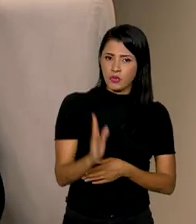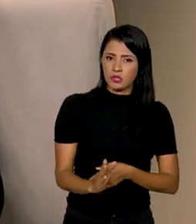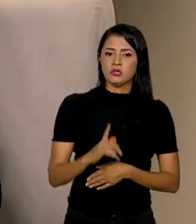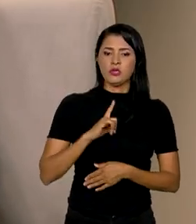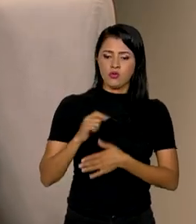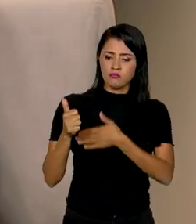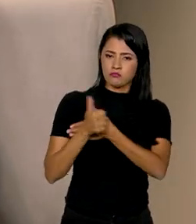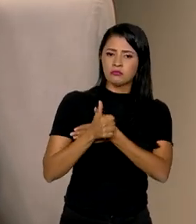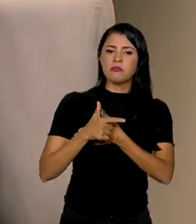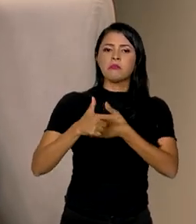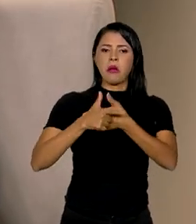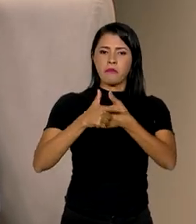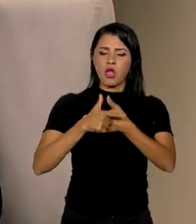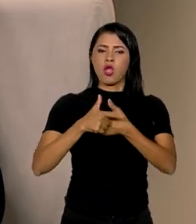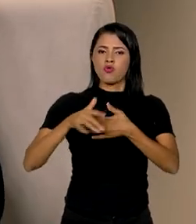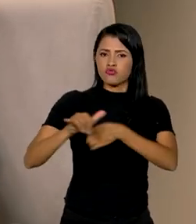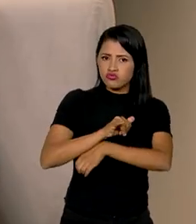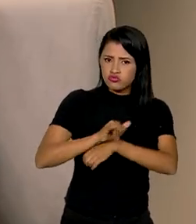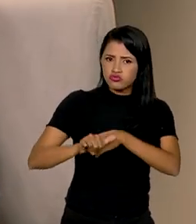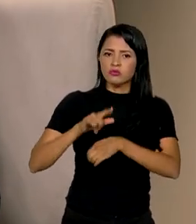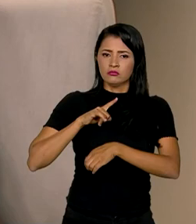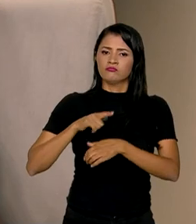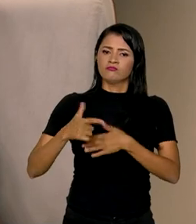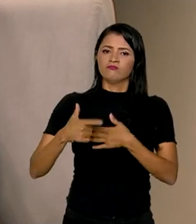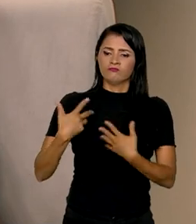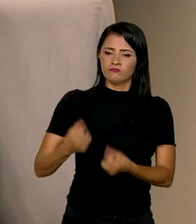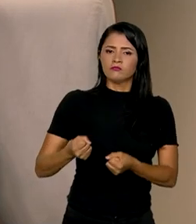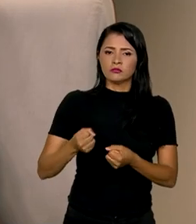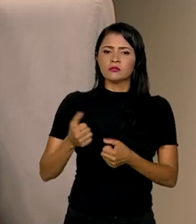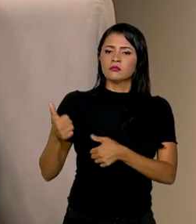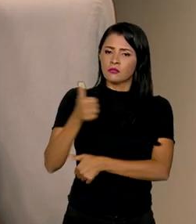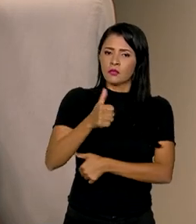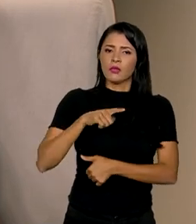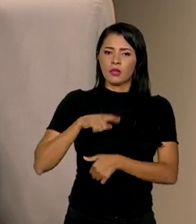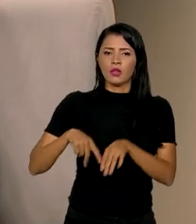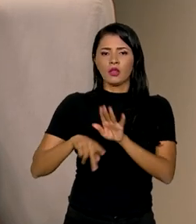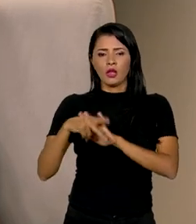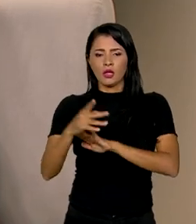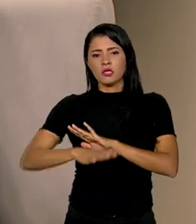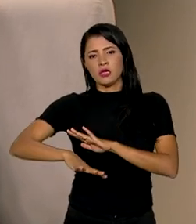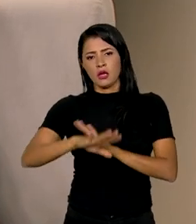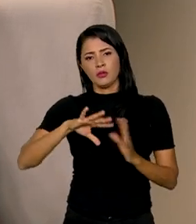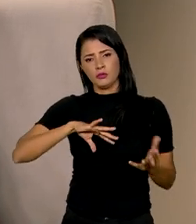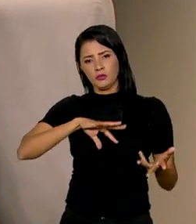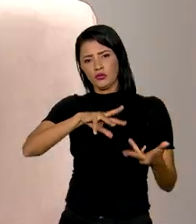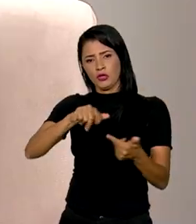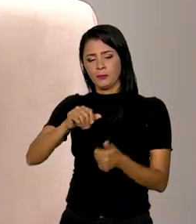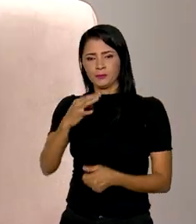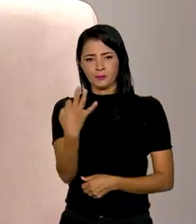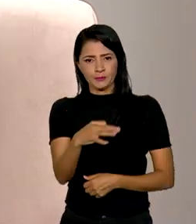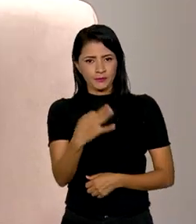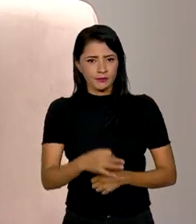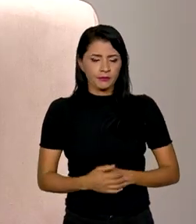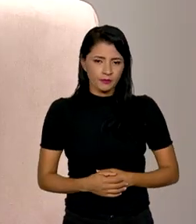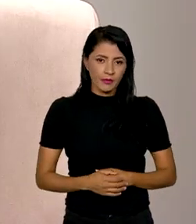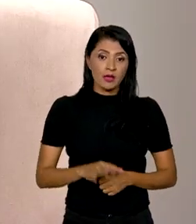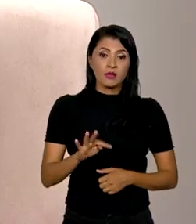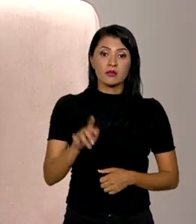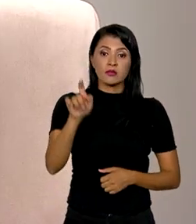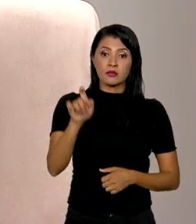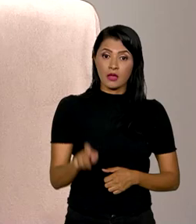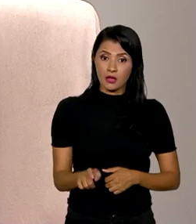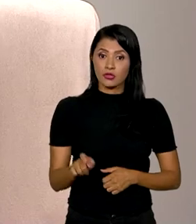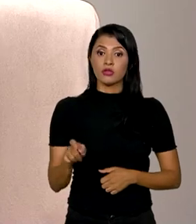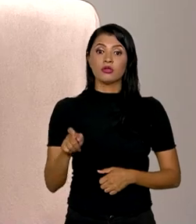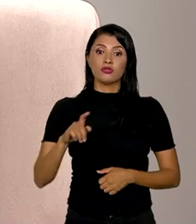um papel mais estratégico e protagonista no cenário mundial. Tá certo. Taxa básica de